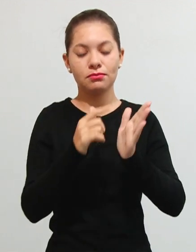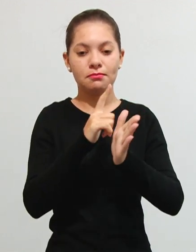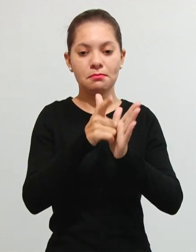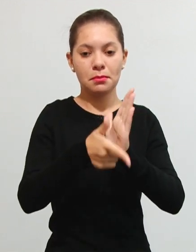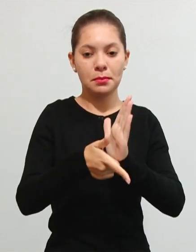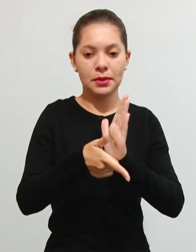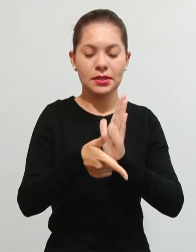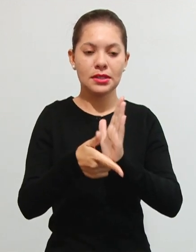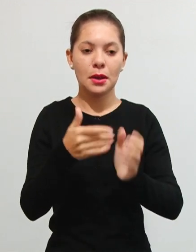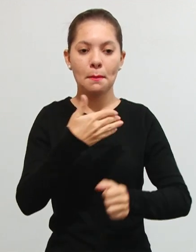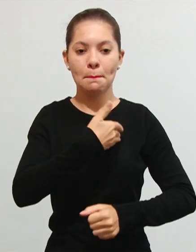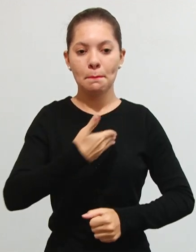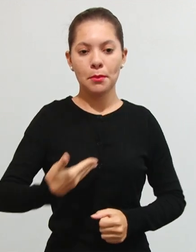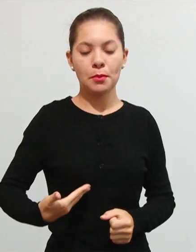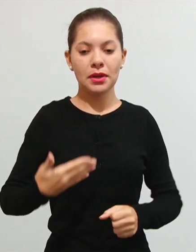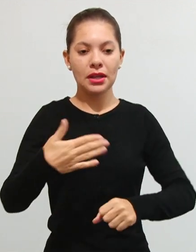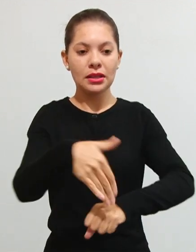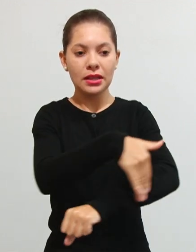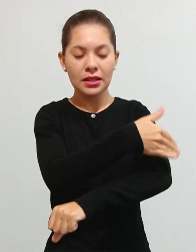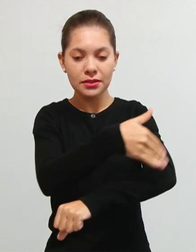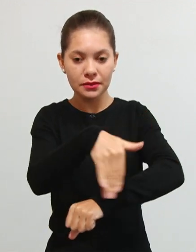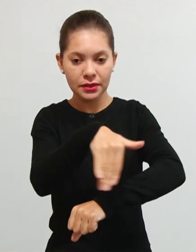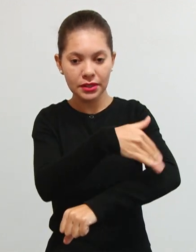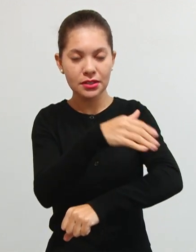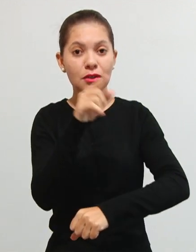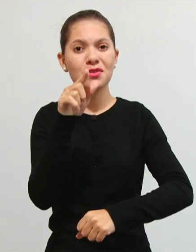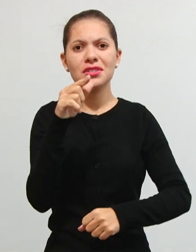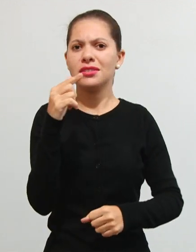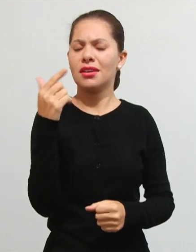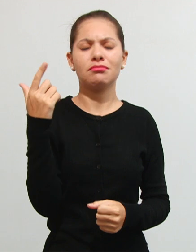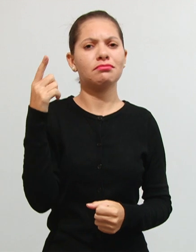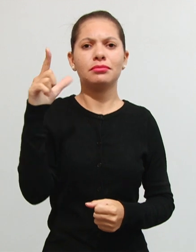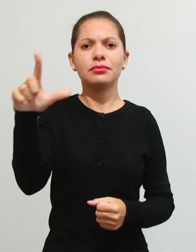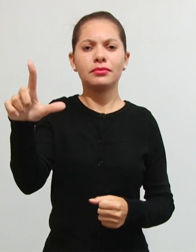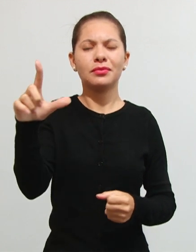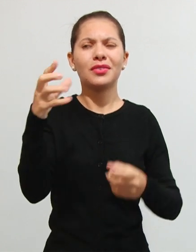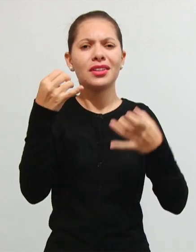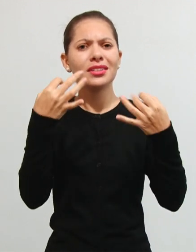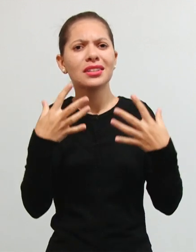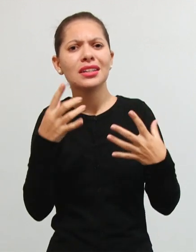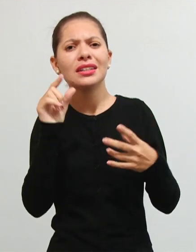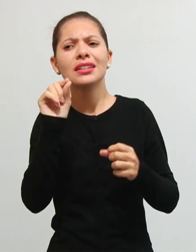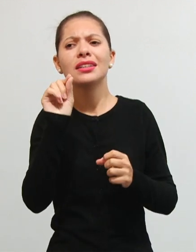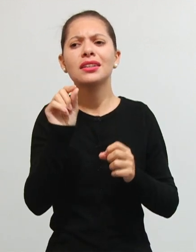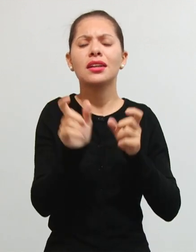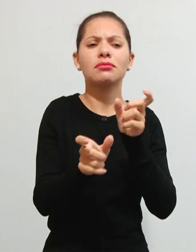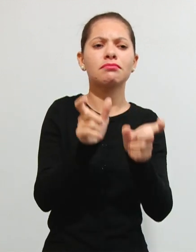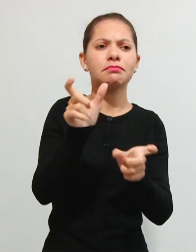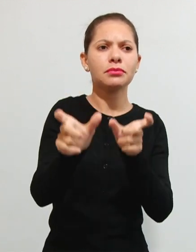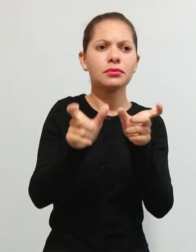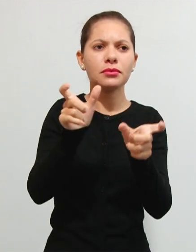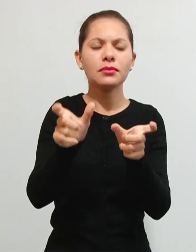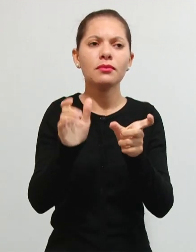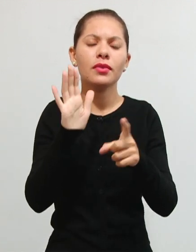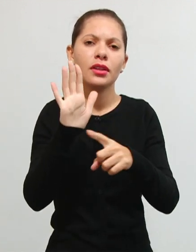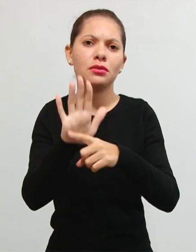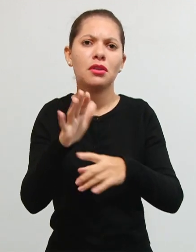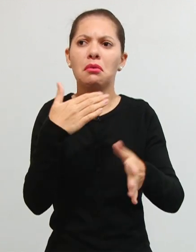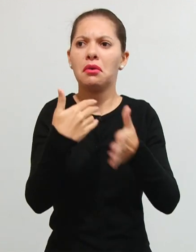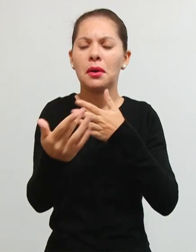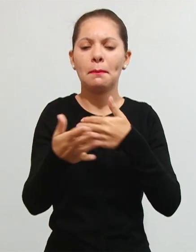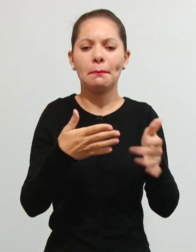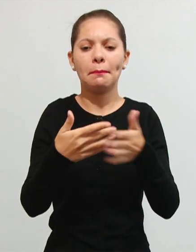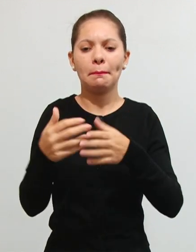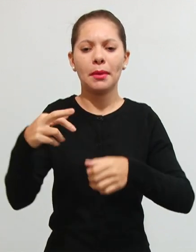logradouros. Você não consegue determinar quem é o contribuinte ali. Qualquer pessoa que passar,